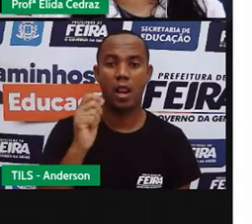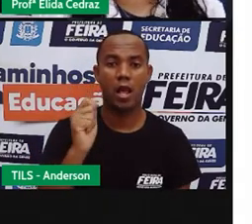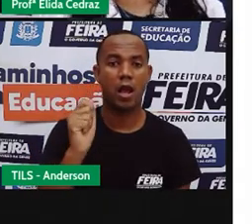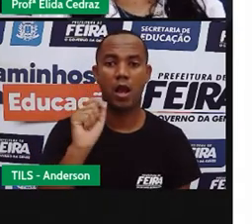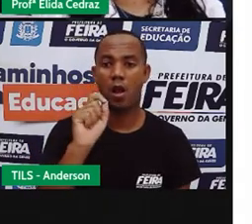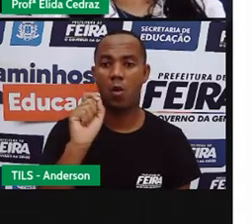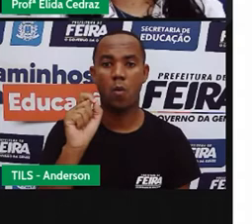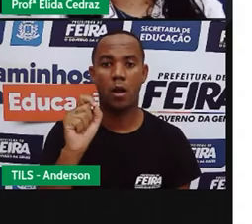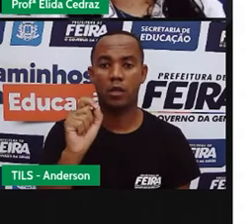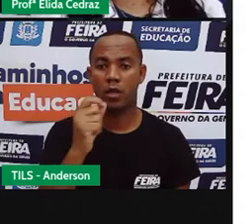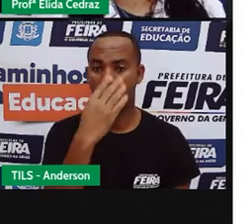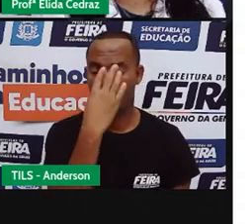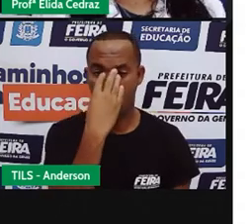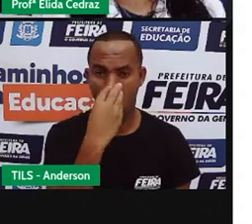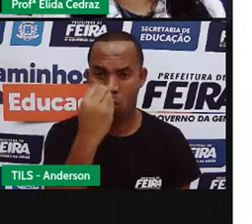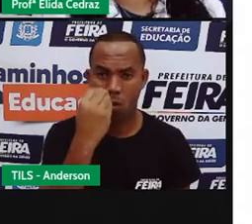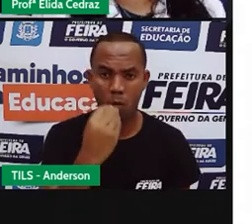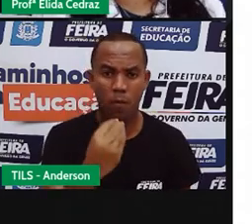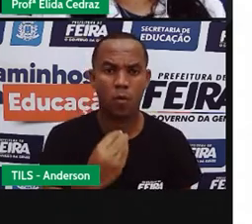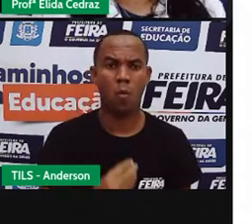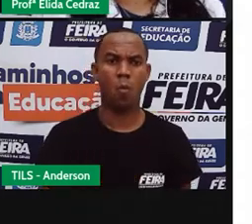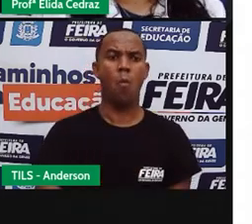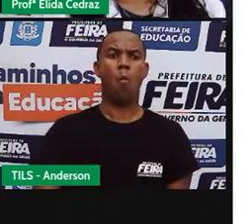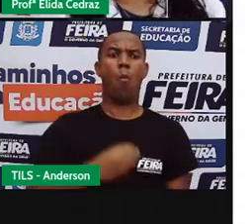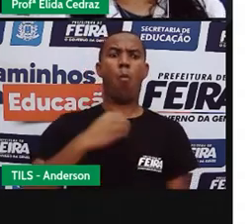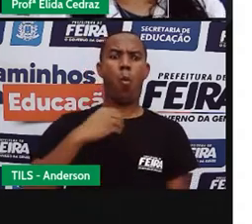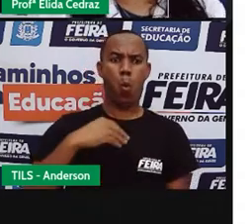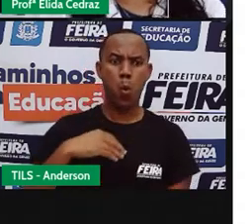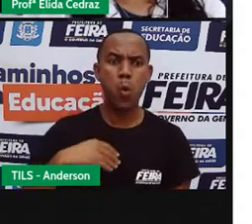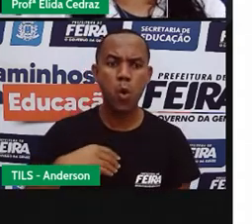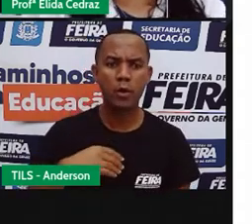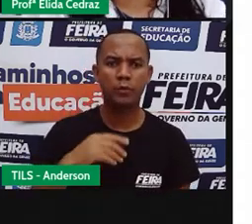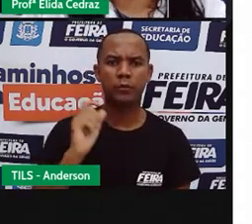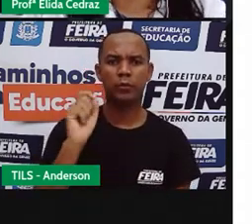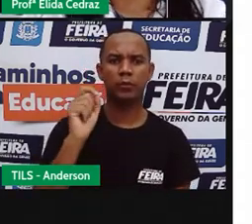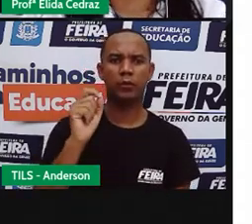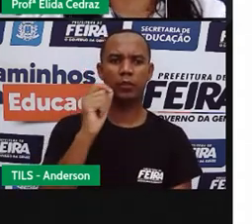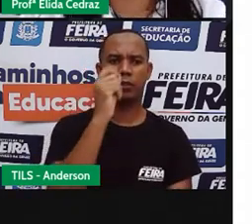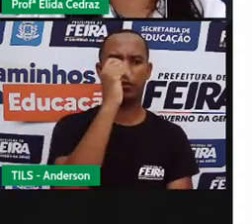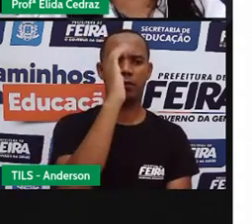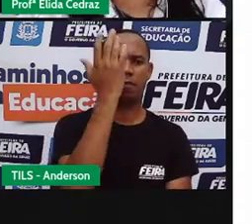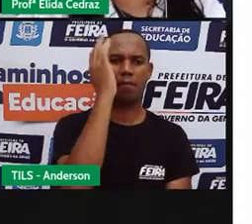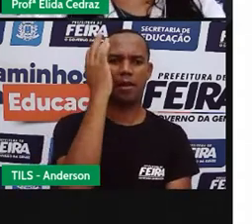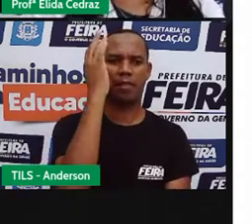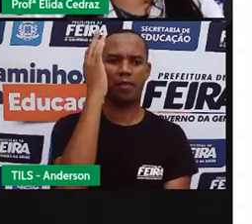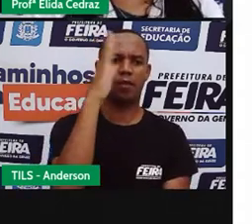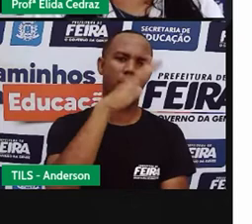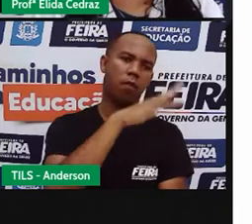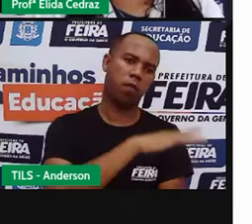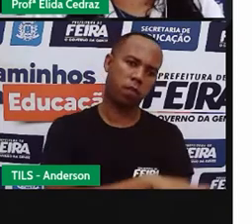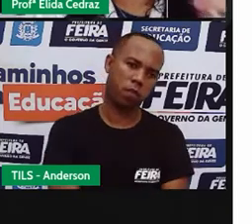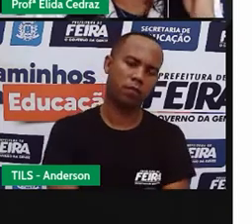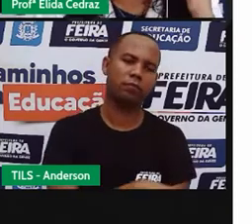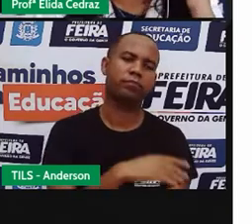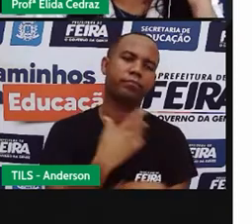resistiram ao louco do chão. Elas se desfizeram.